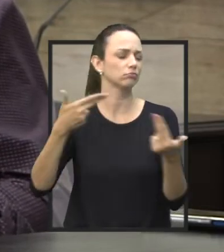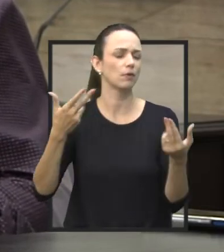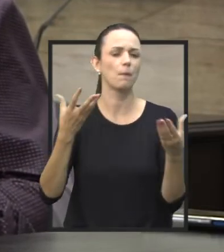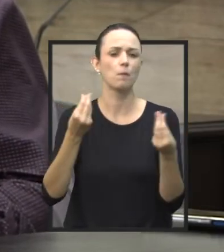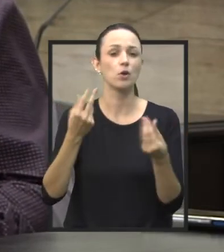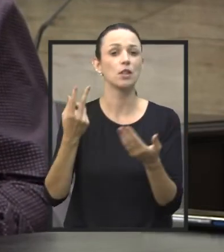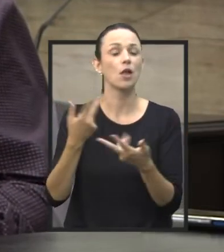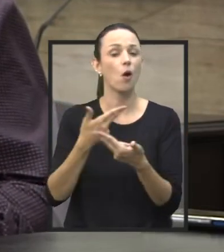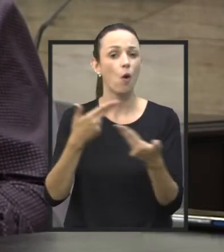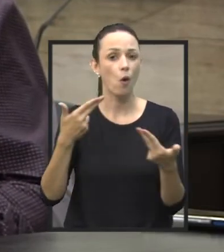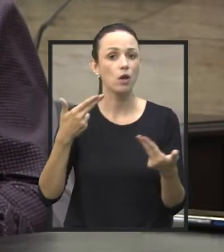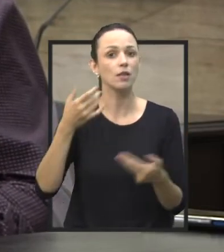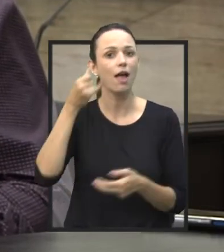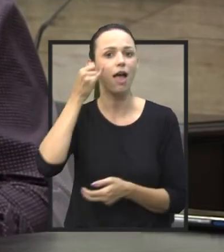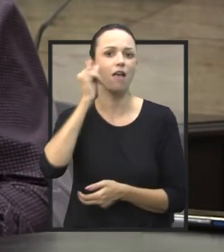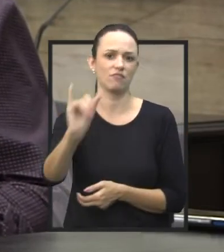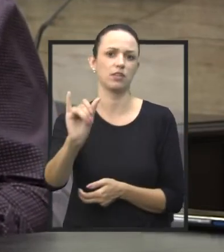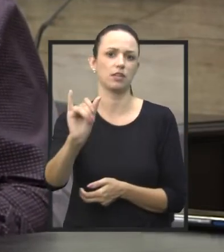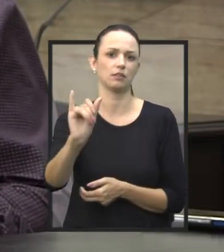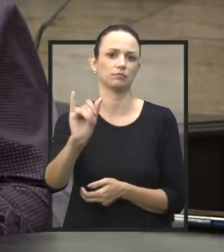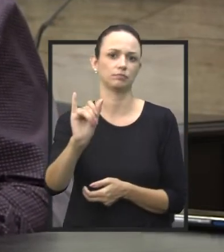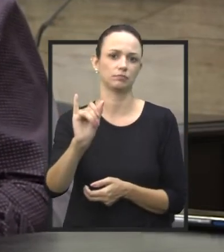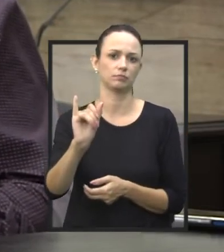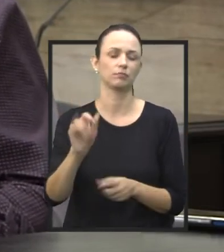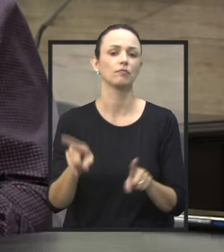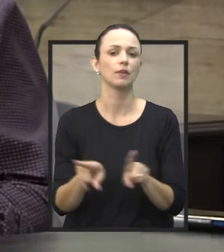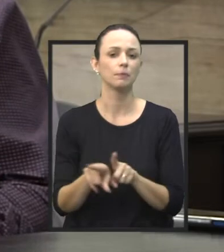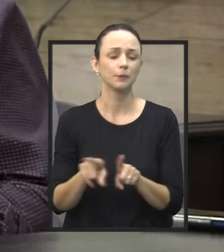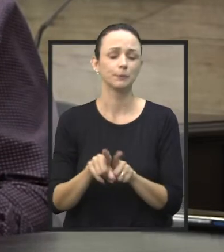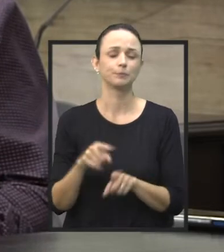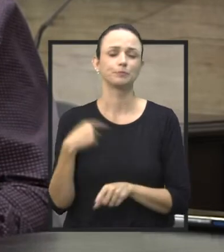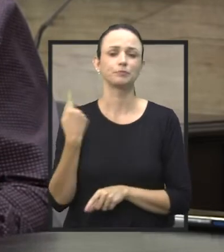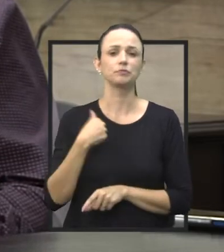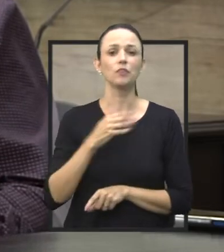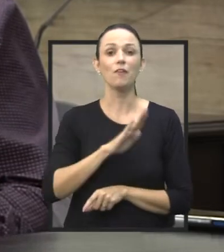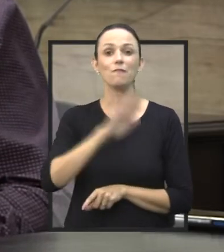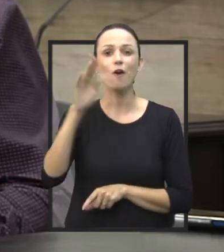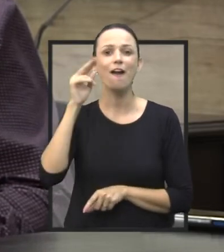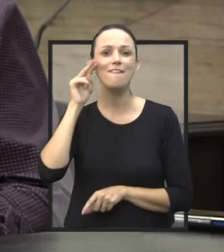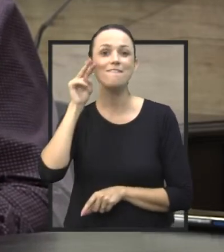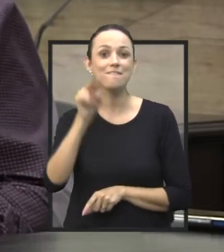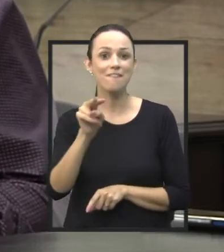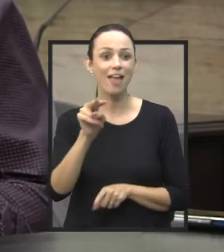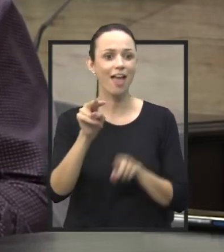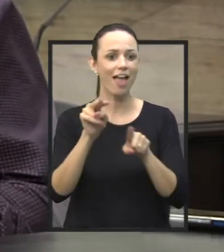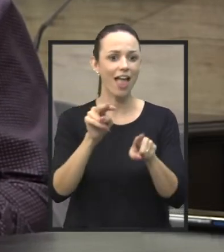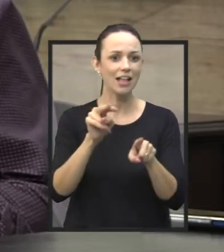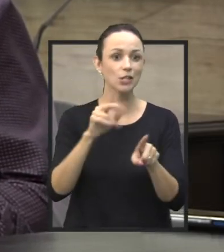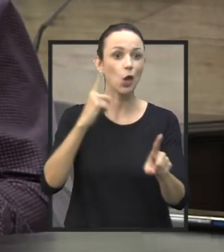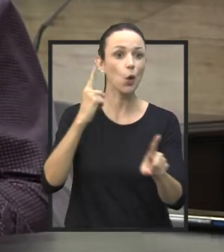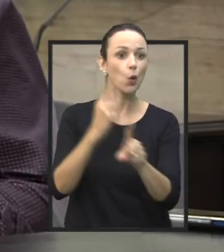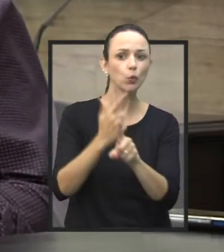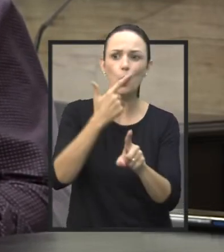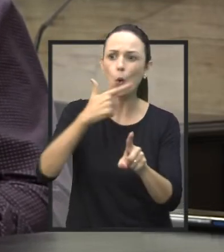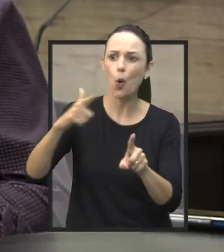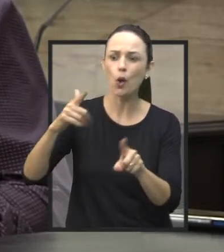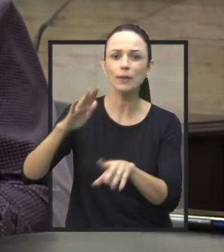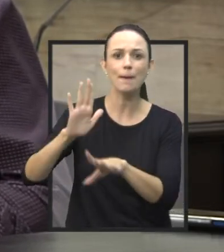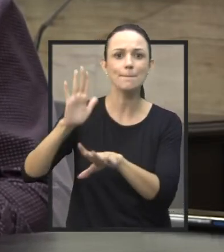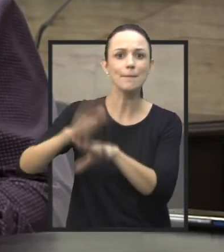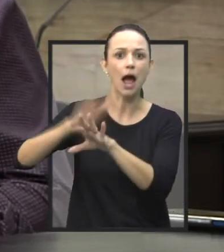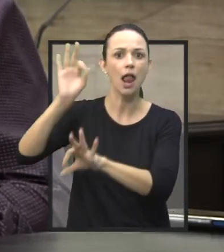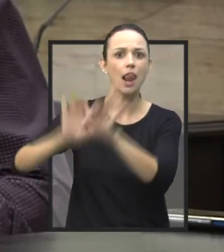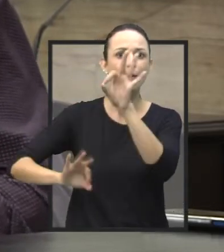impede. Sem contar uma questão que nós fomos lá ver uma coisa e acabamos encontrando outra muito mais elaborada, porque a nossa